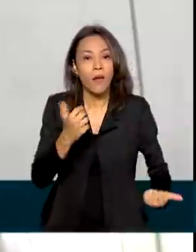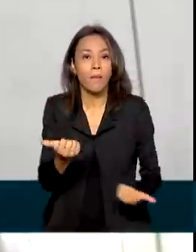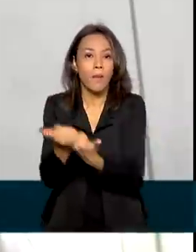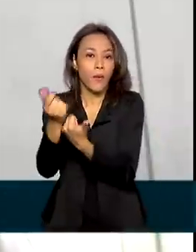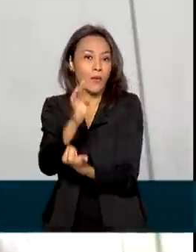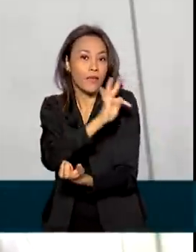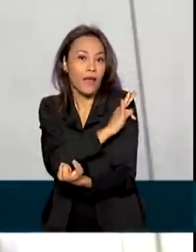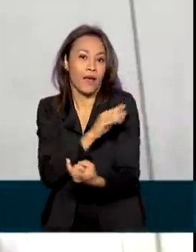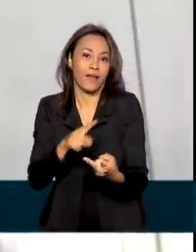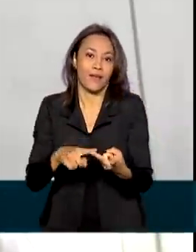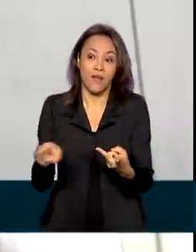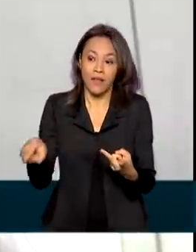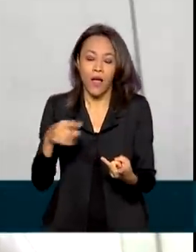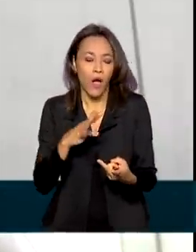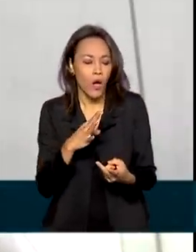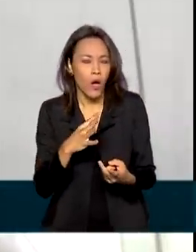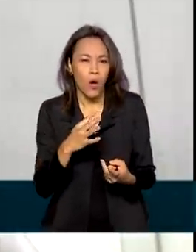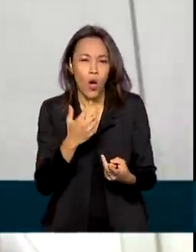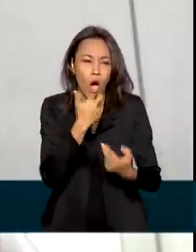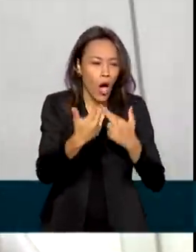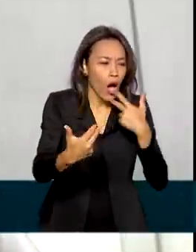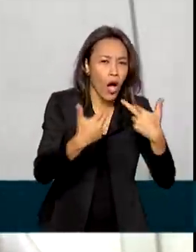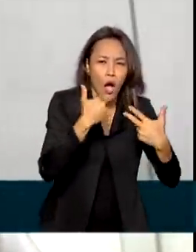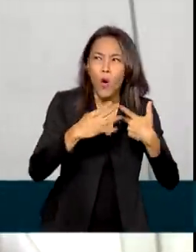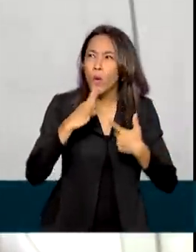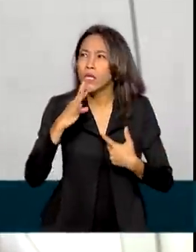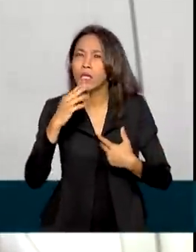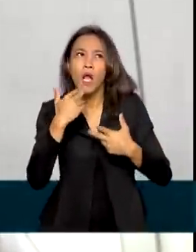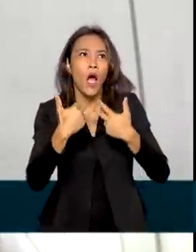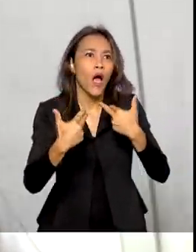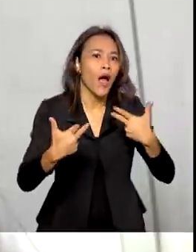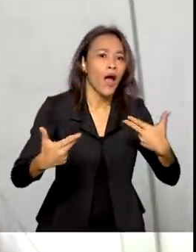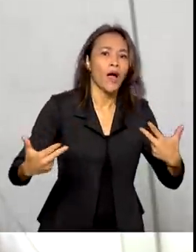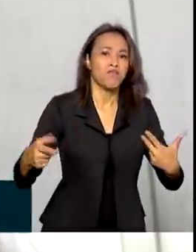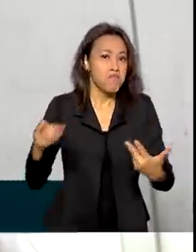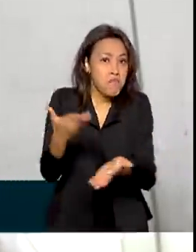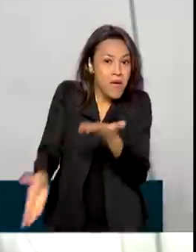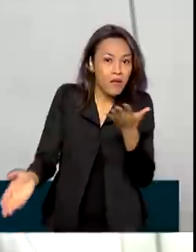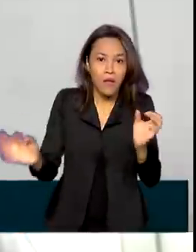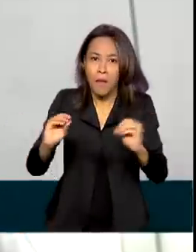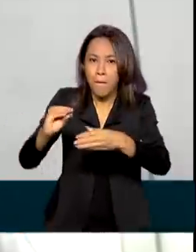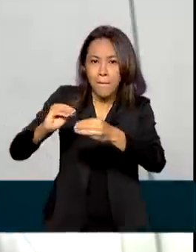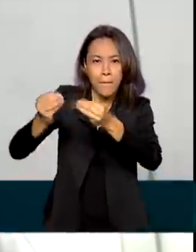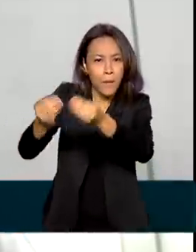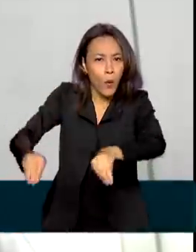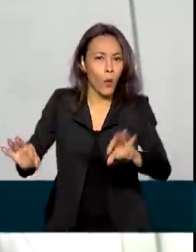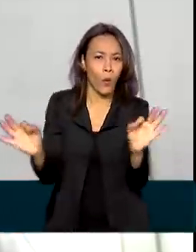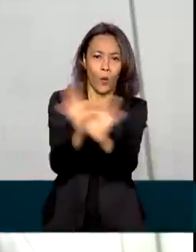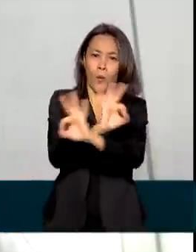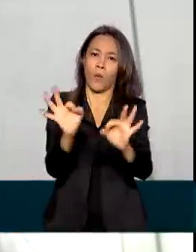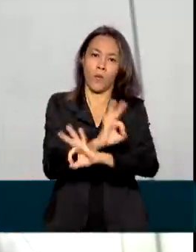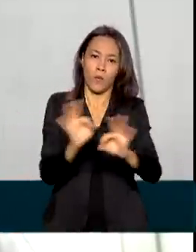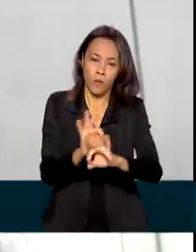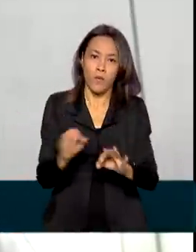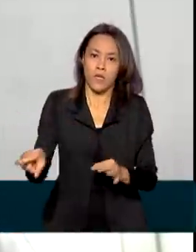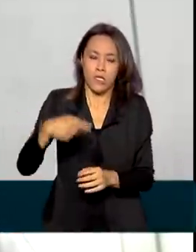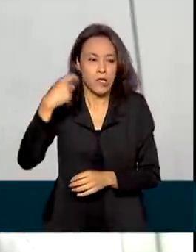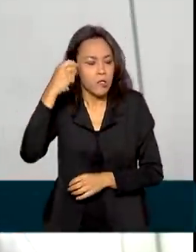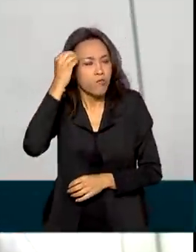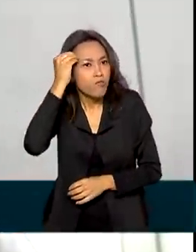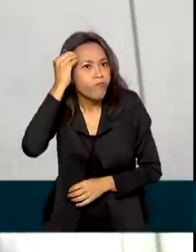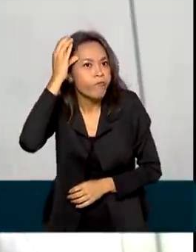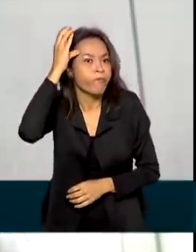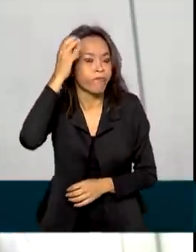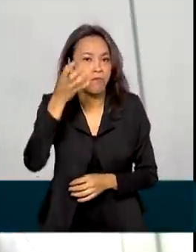processo produtivo e não tem nada a perder. Em relação aos grandes produtores em produtividade, em capacidade